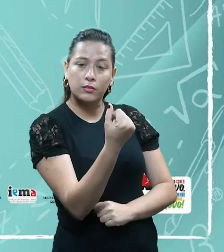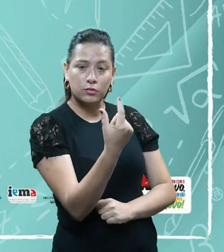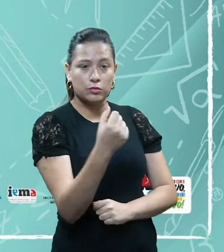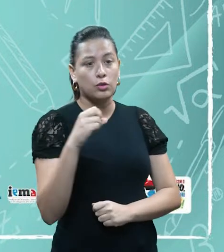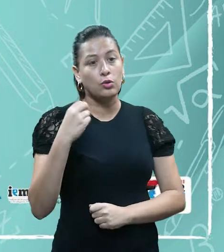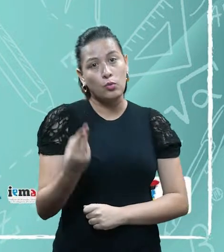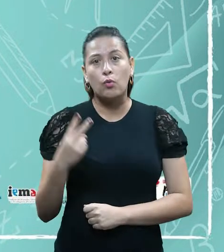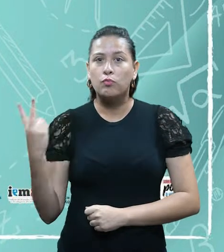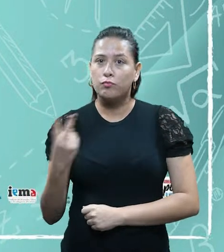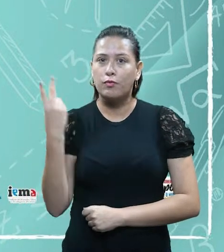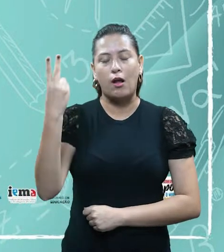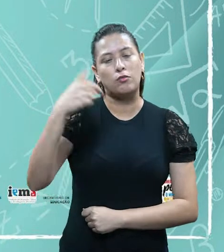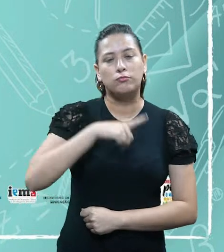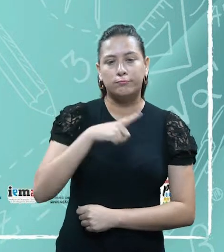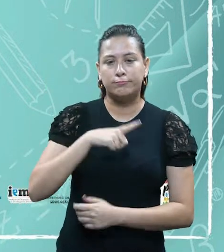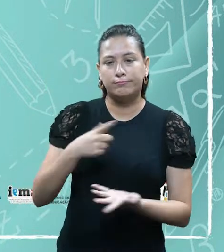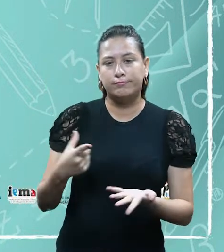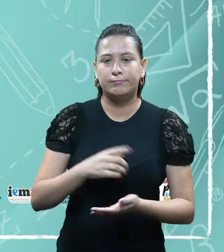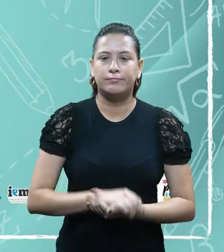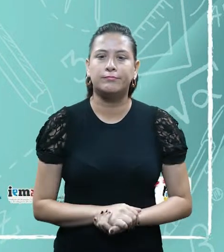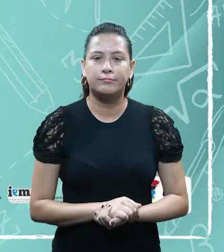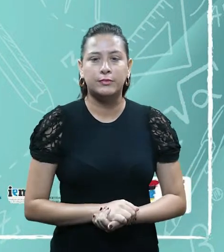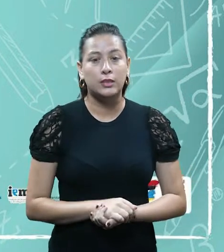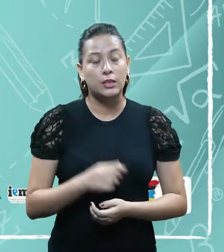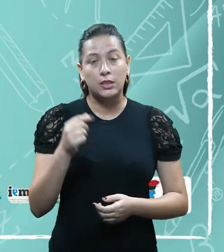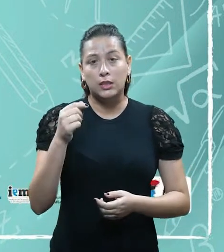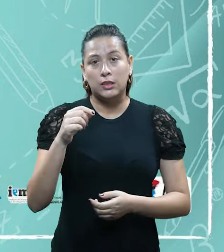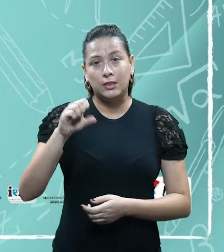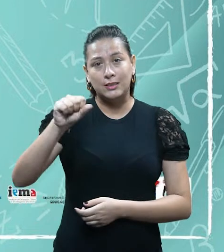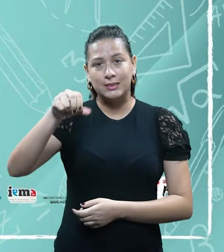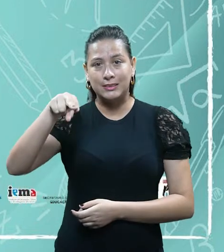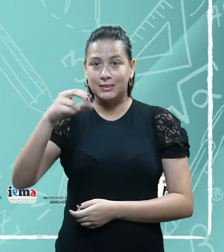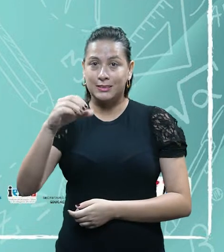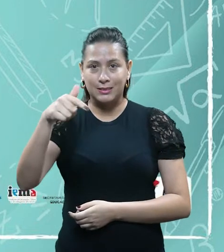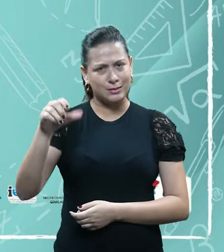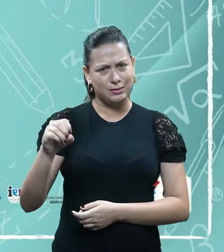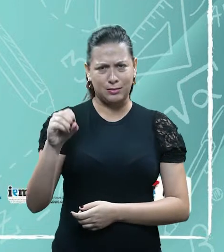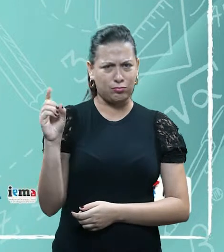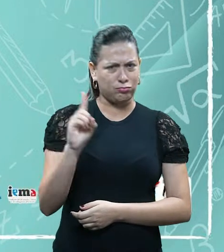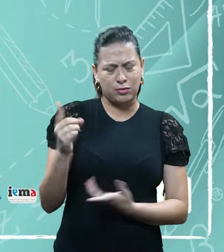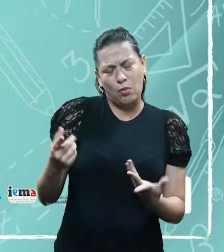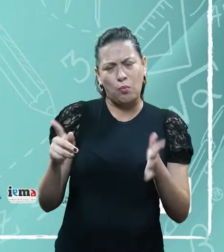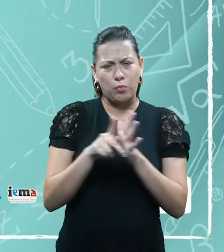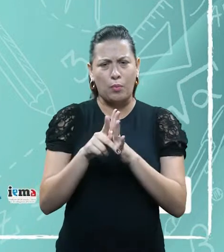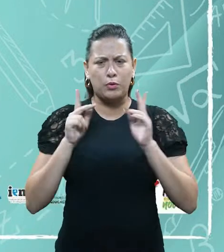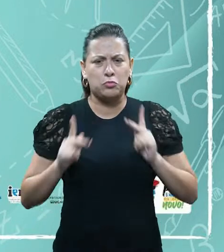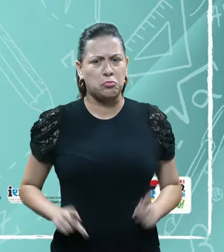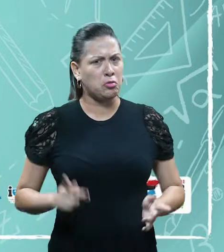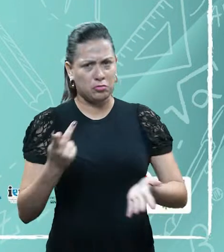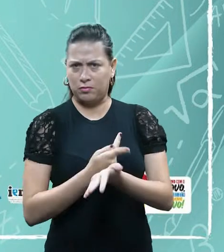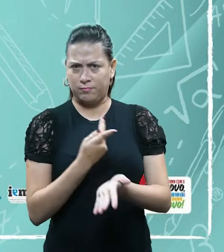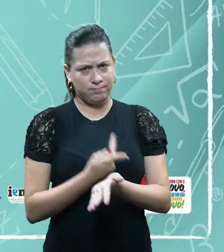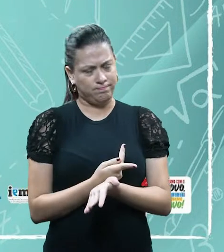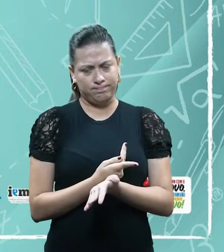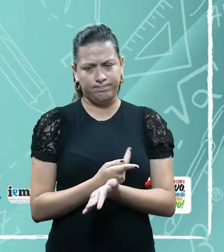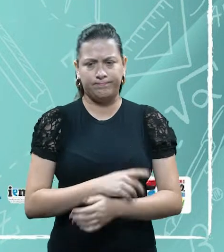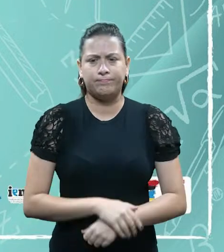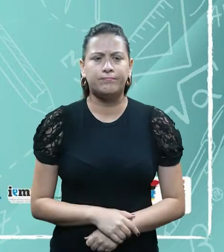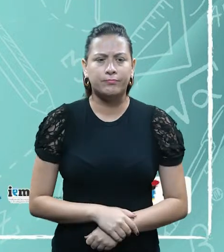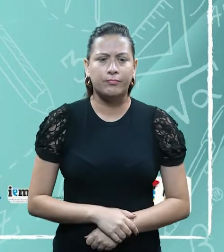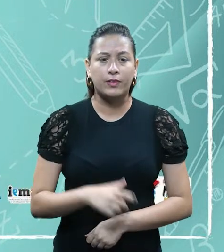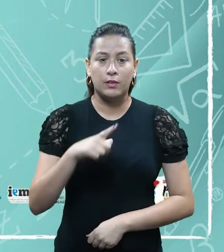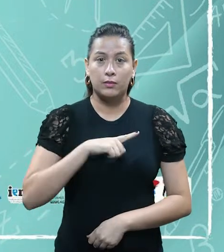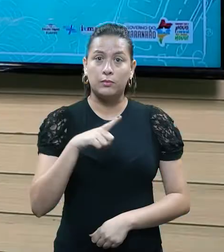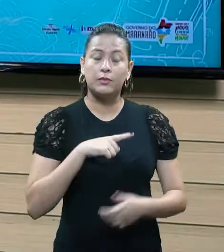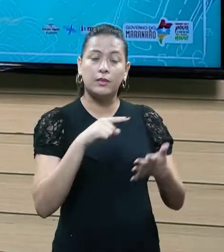exprimir, e que não constitui uma sanção de um ato ilícito. A gente viu que existem cinco espécies